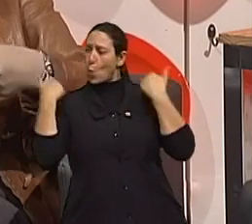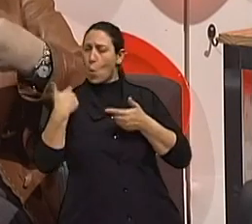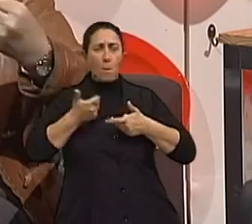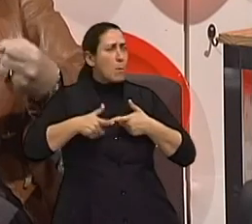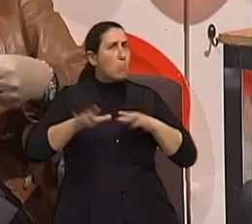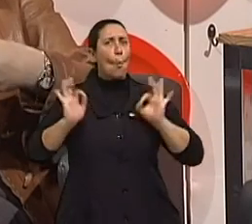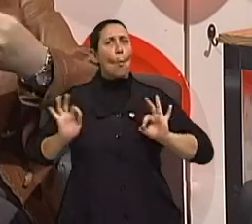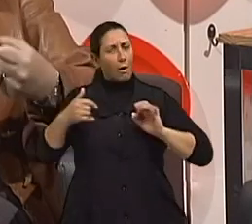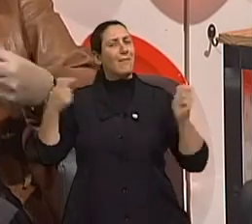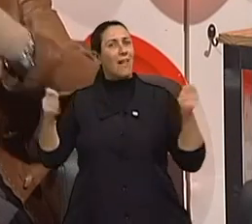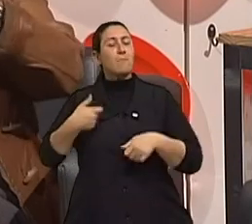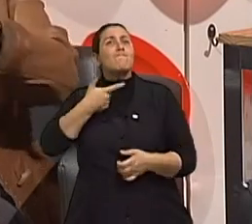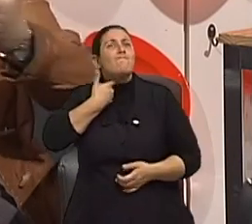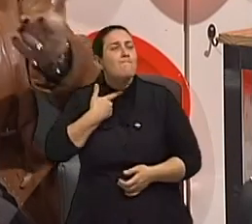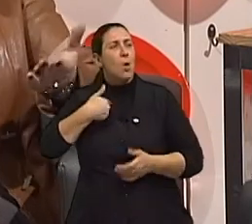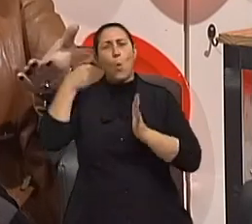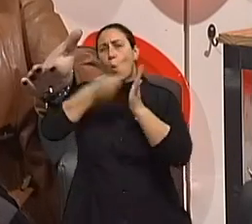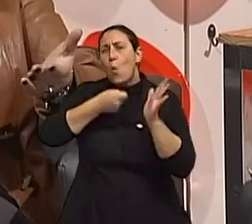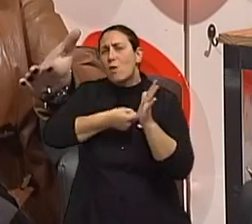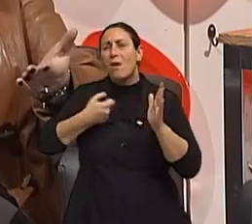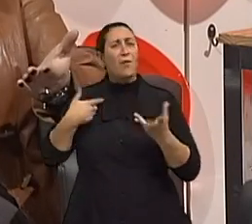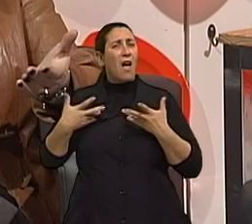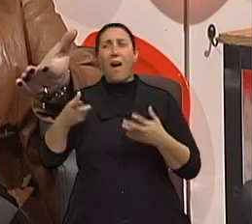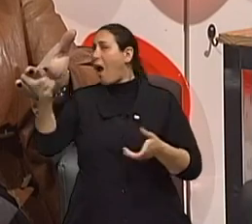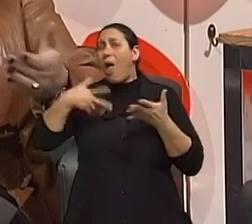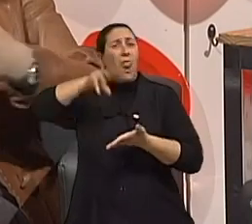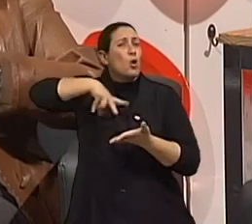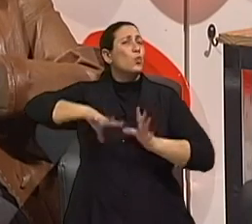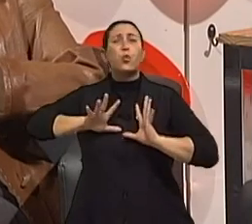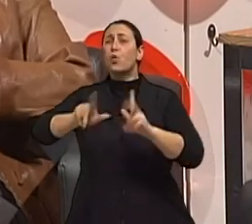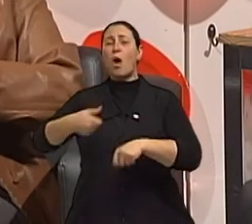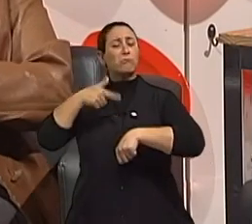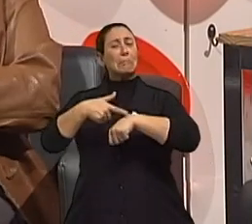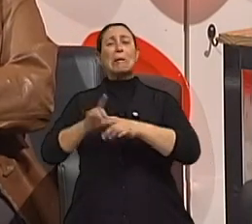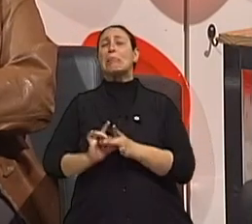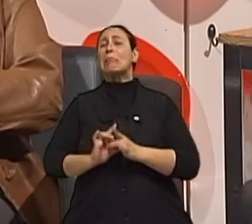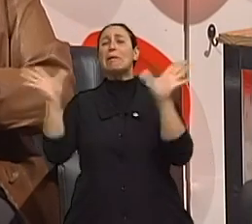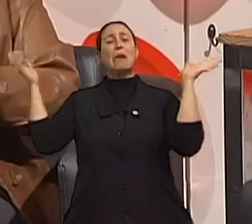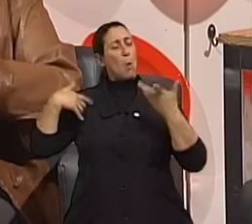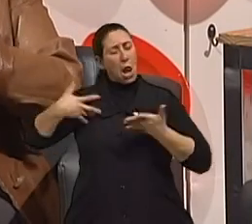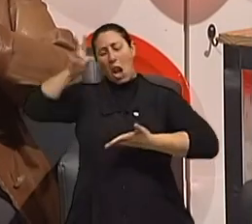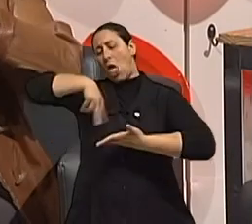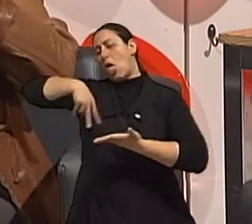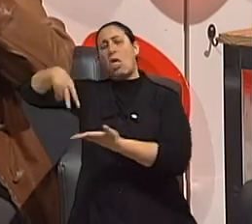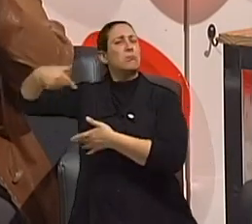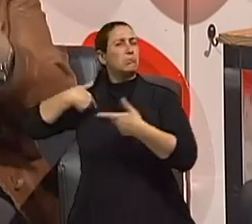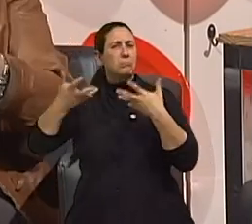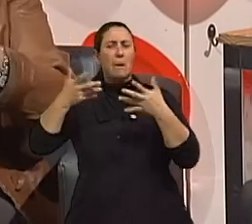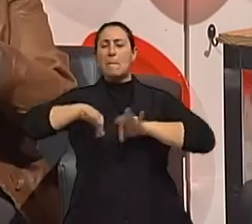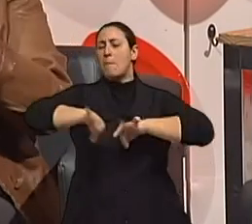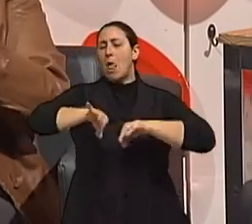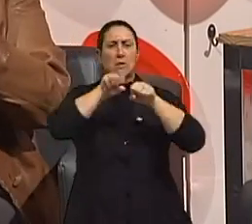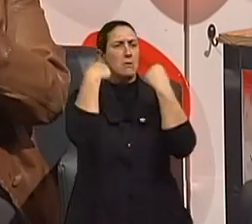quer, ela deseja, ela luta. Como ela disse, ela vai ler todos os textos. Exatamente. Ela vai se preparar para os seminários,